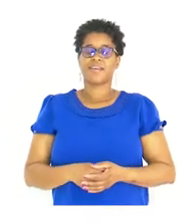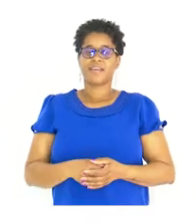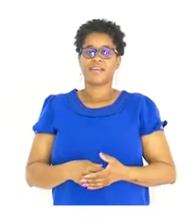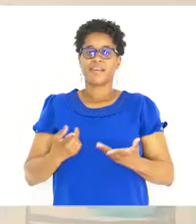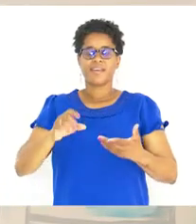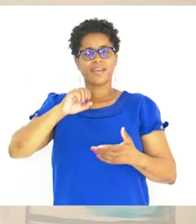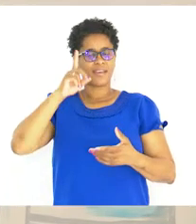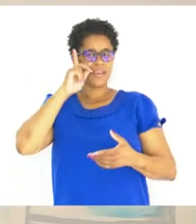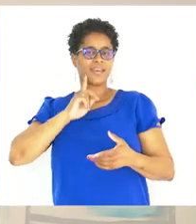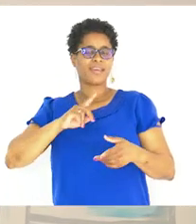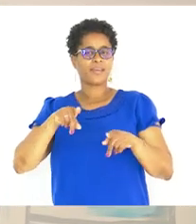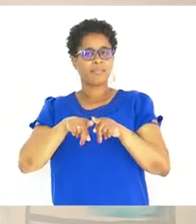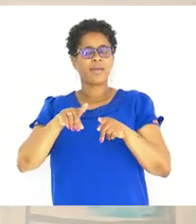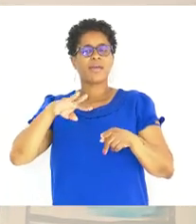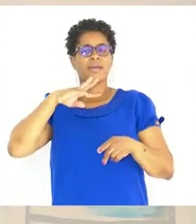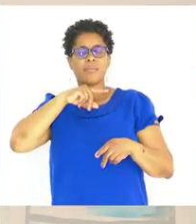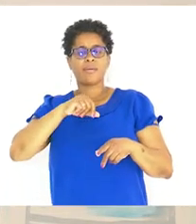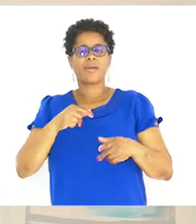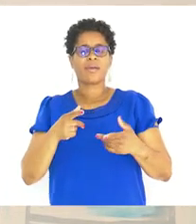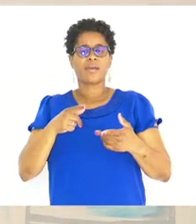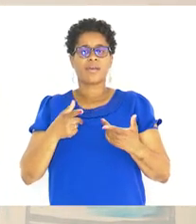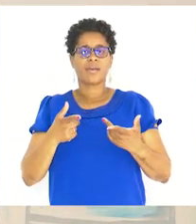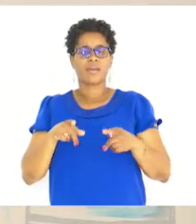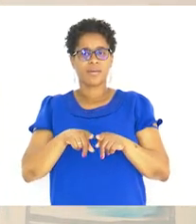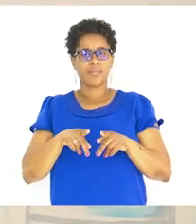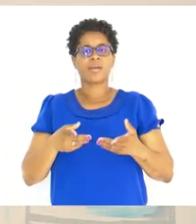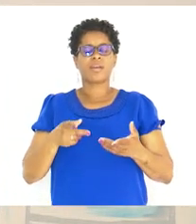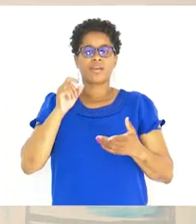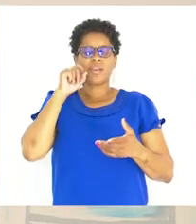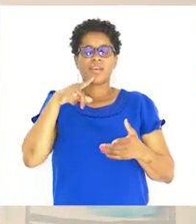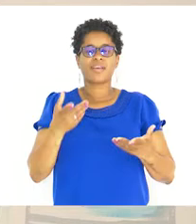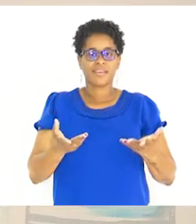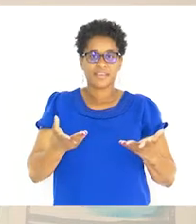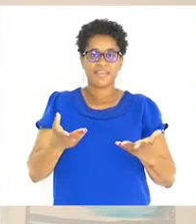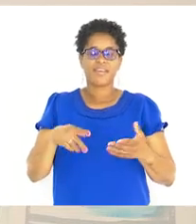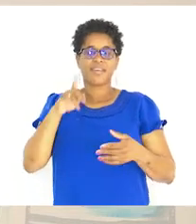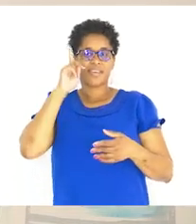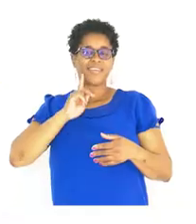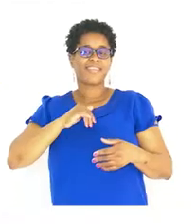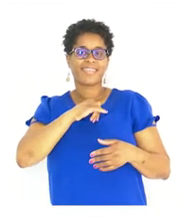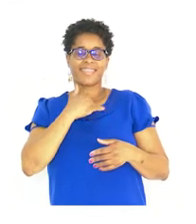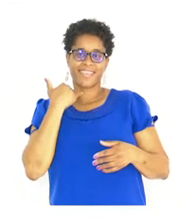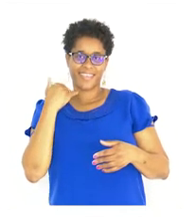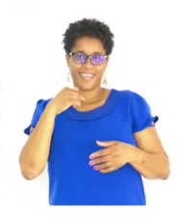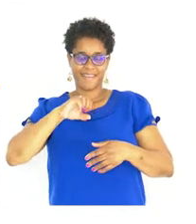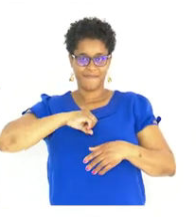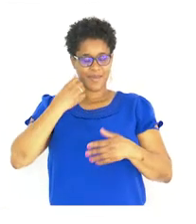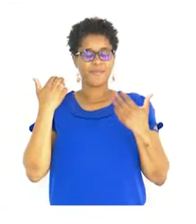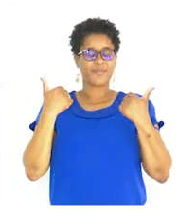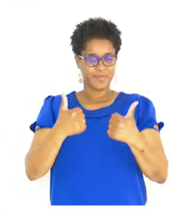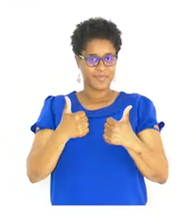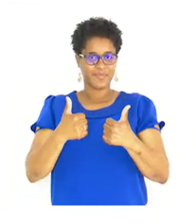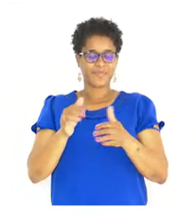minha Irmã Da minha Mãe É a minha Tia Muito bem